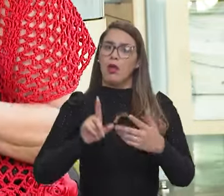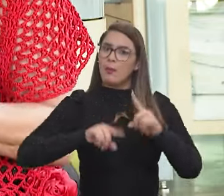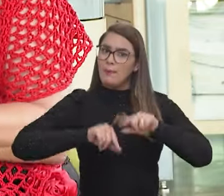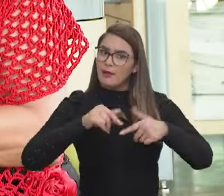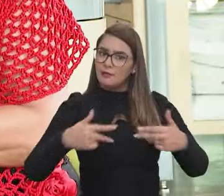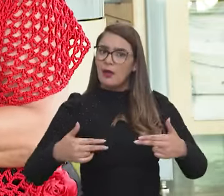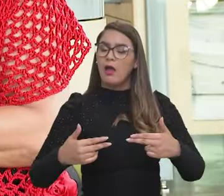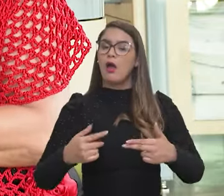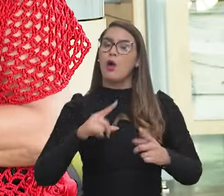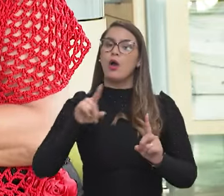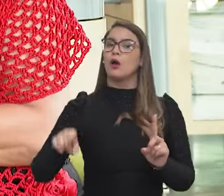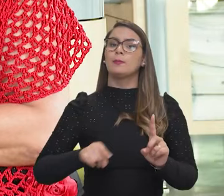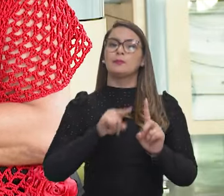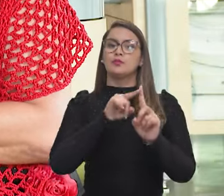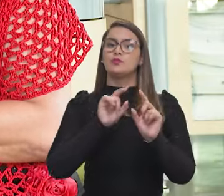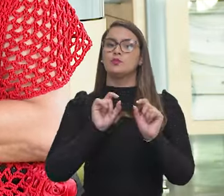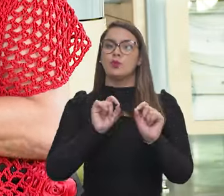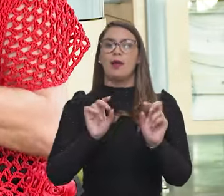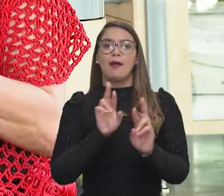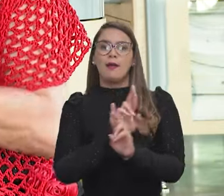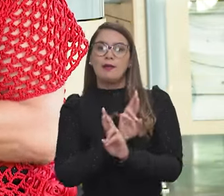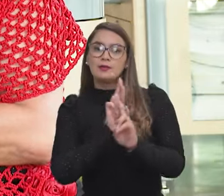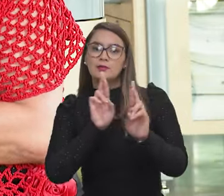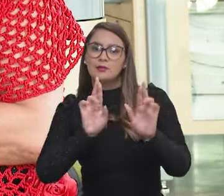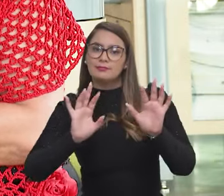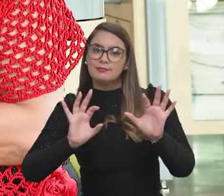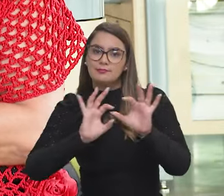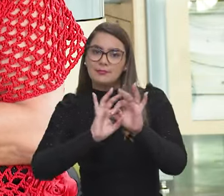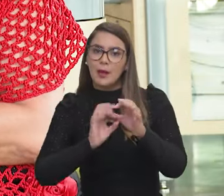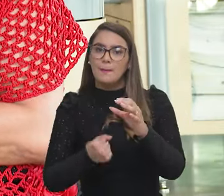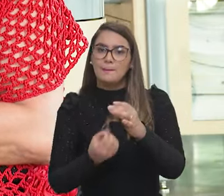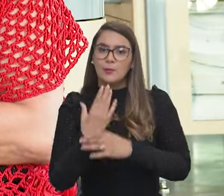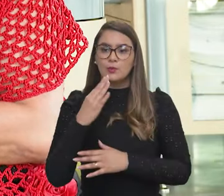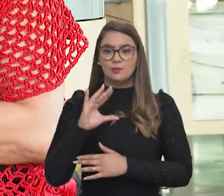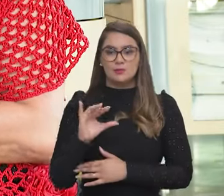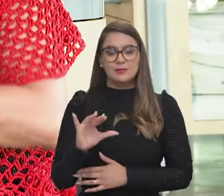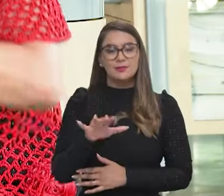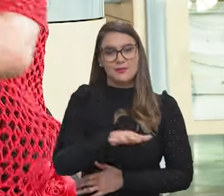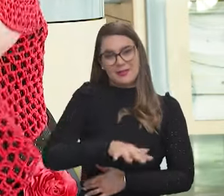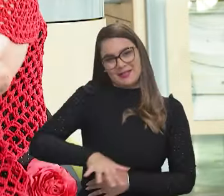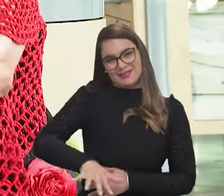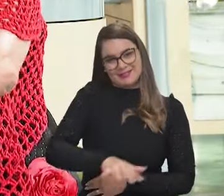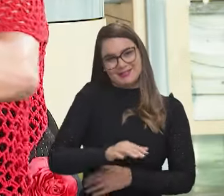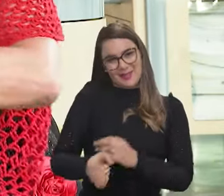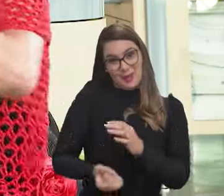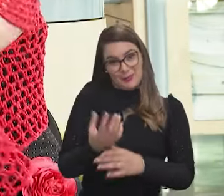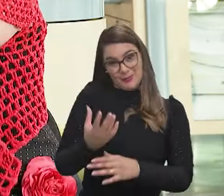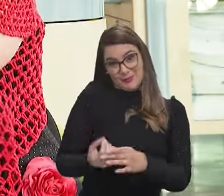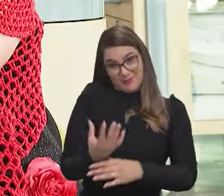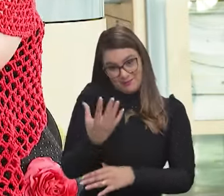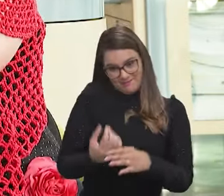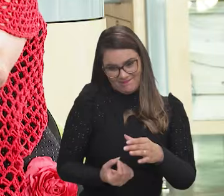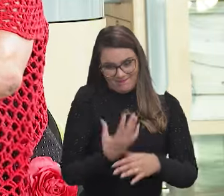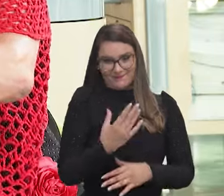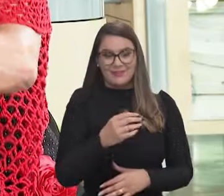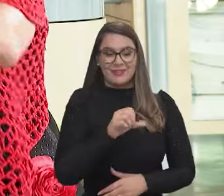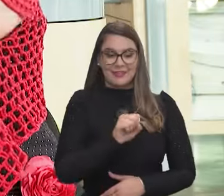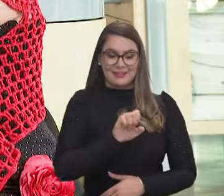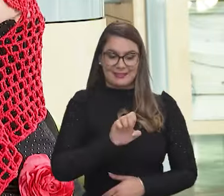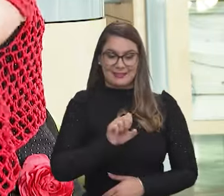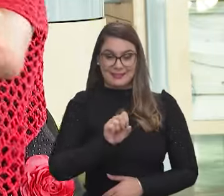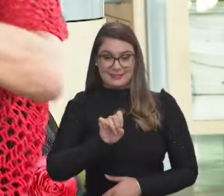ferramentas que têm como objetivo associar a produção científica ao mercado, né, o setor produtivo.